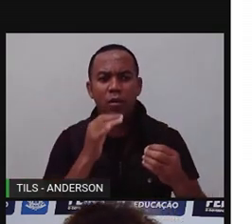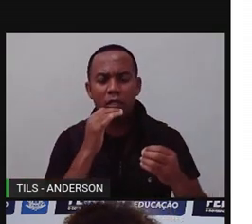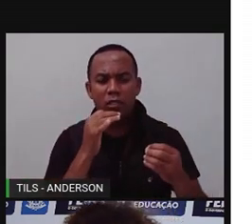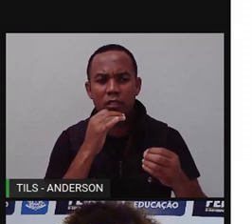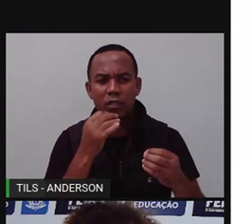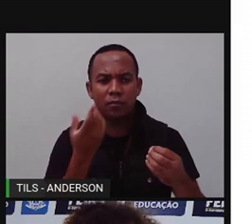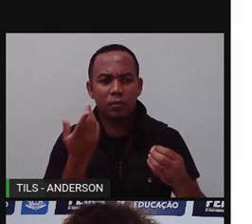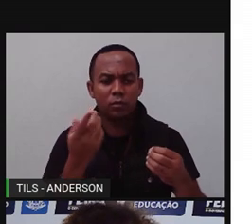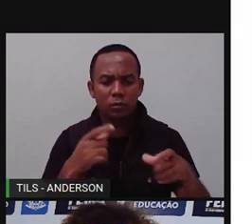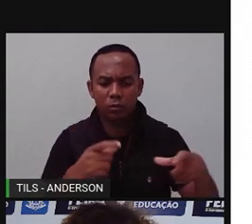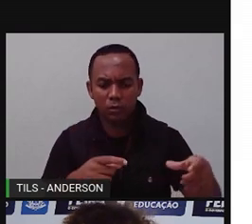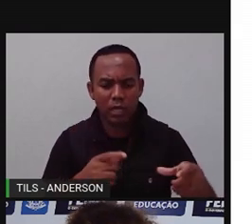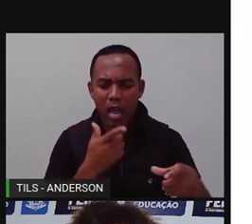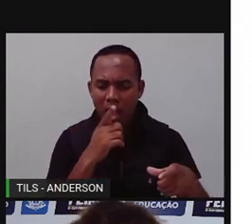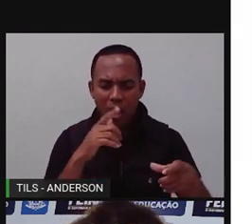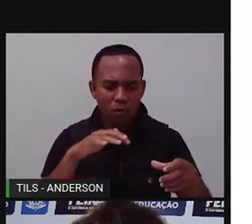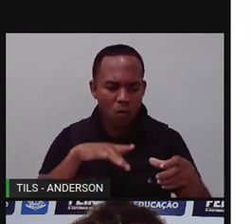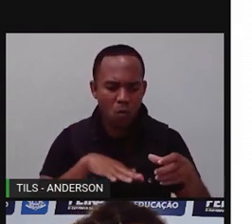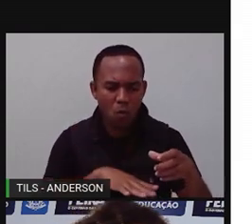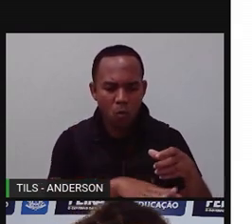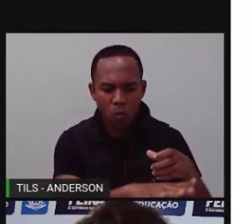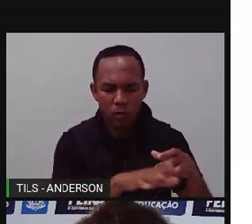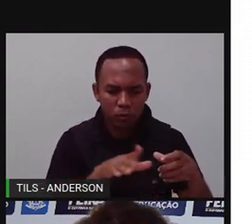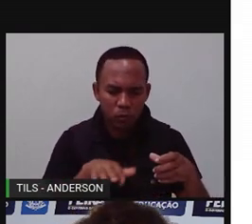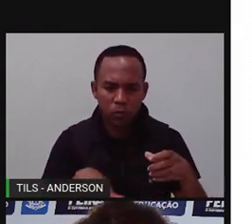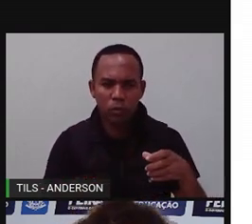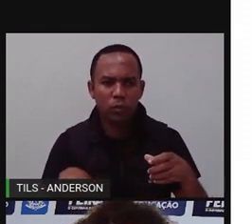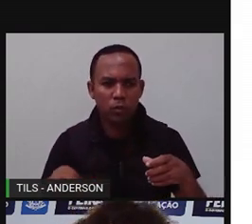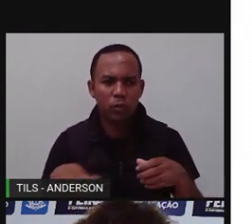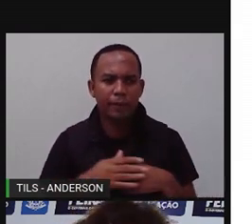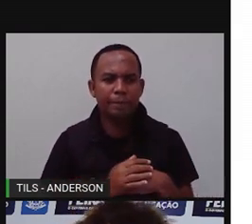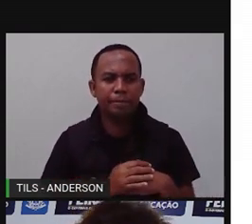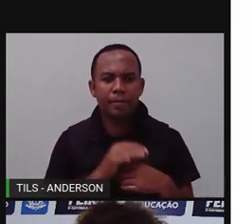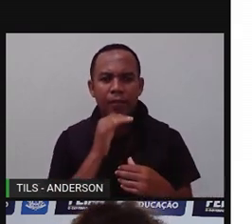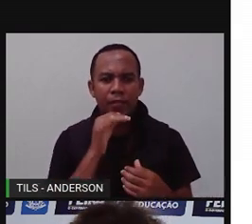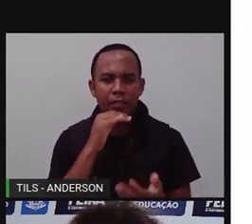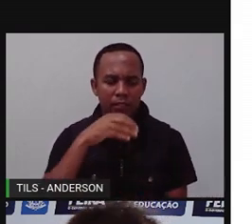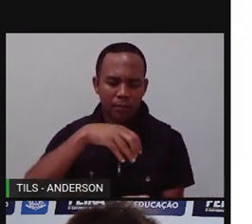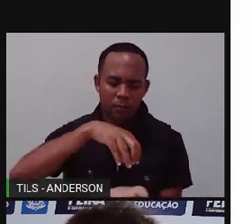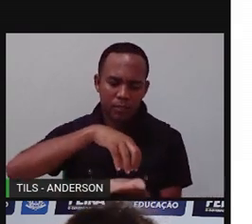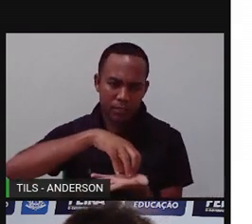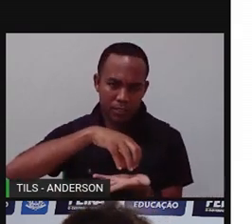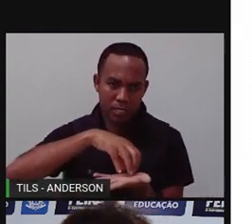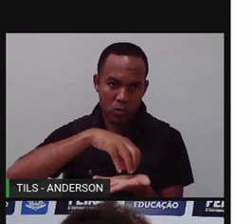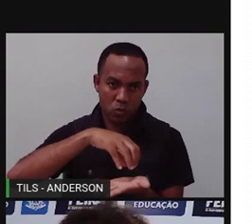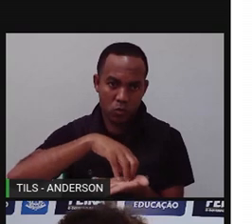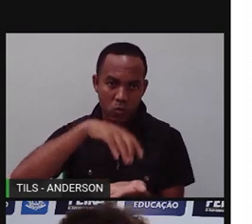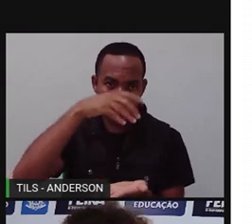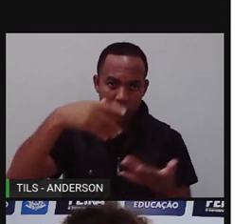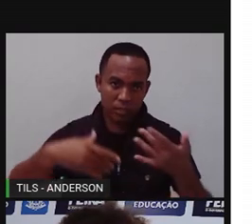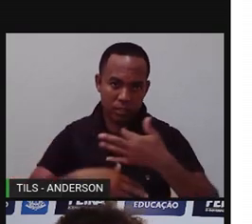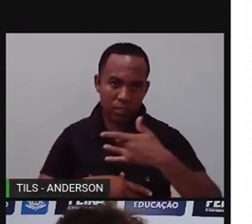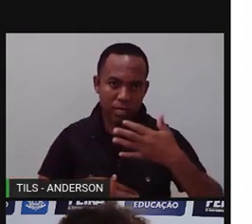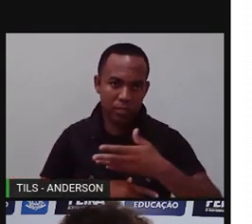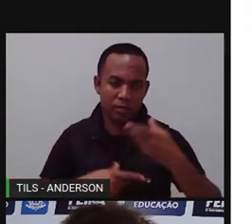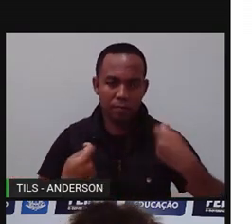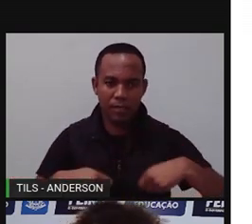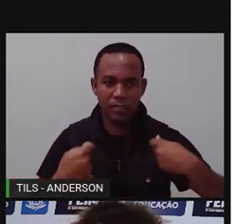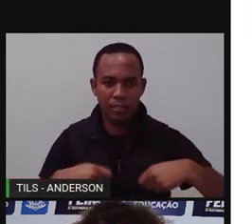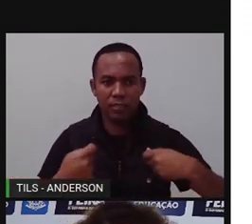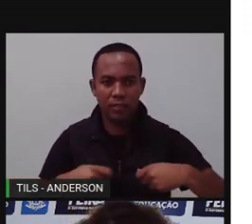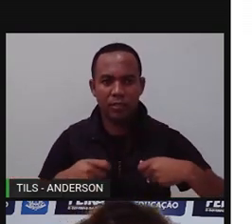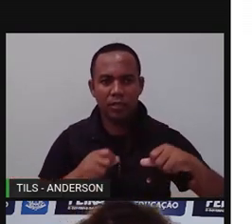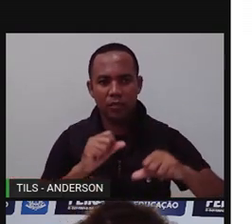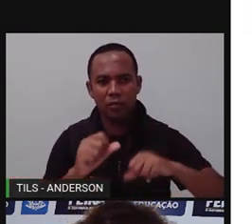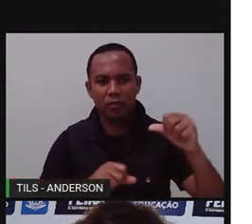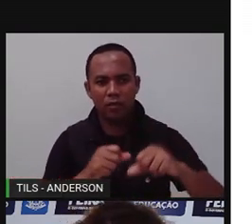reformulado aí, pra que tenha esse escoamento de água. Não é isso? Mas, essa quantidade de piso, de asfalto